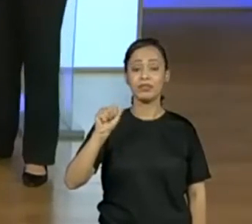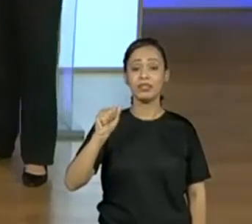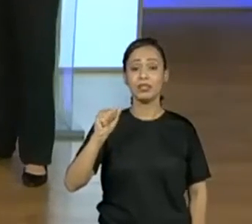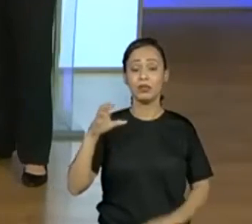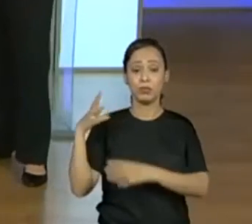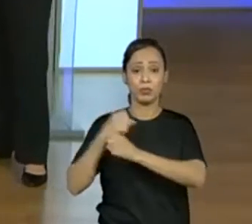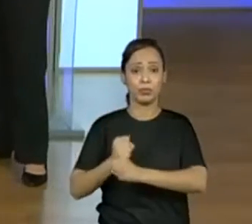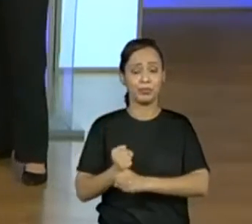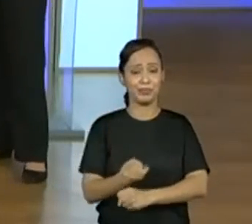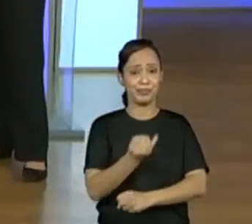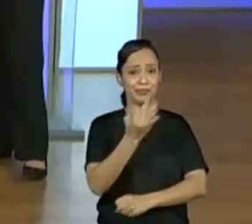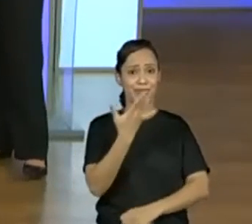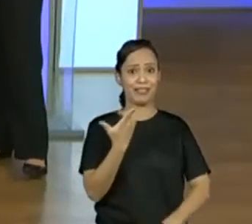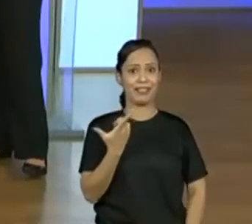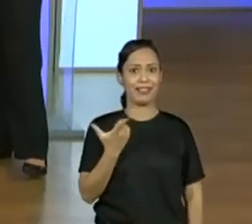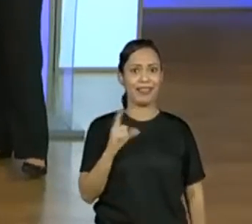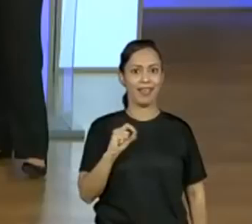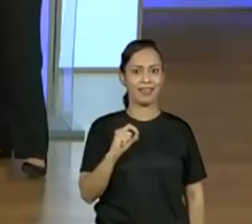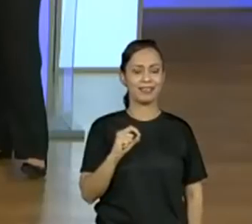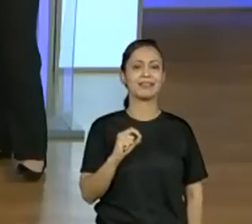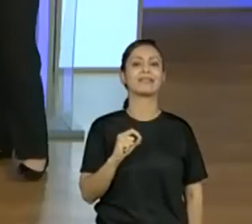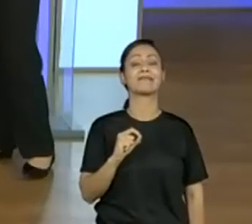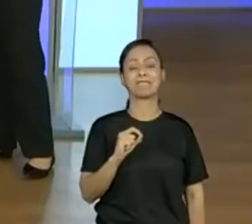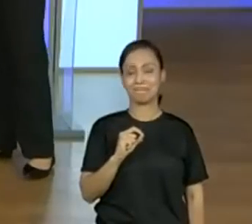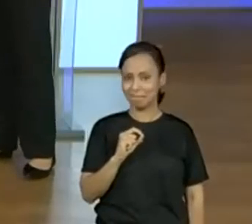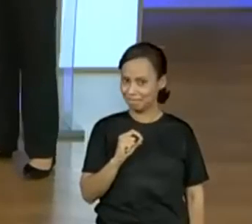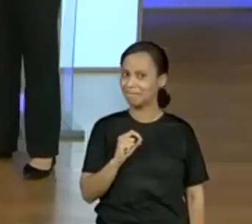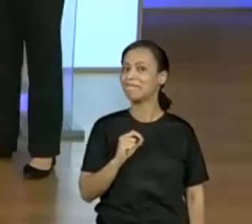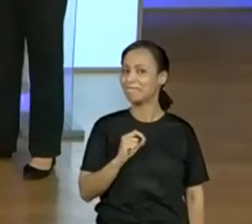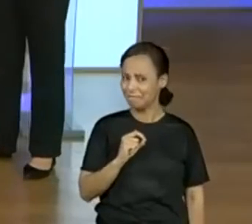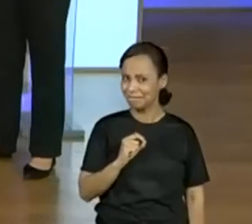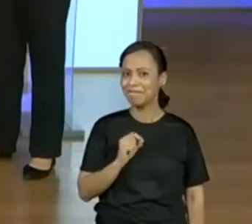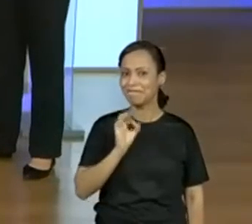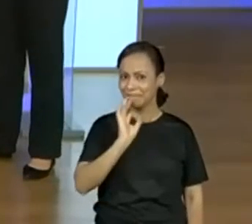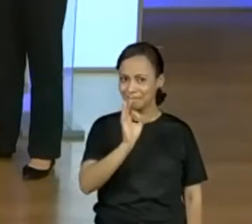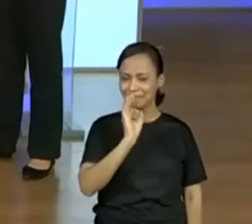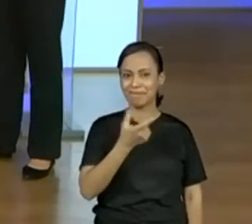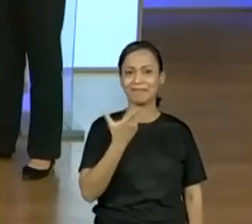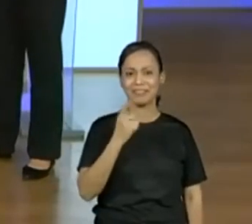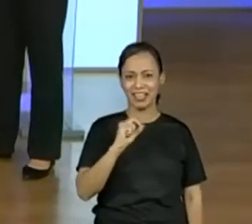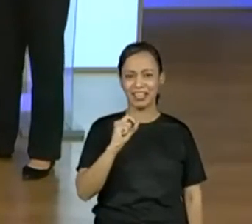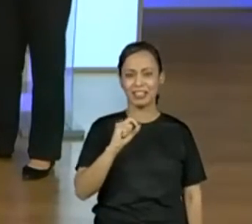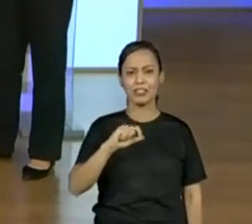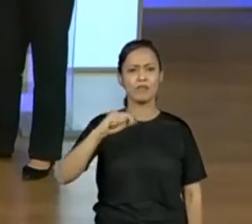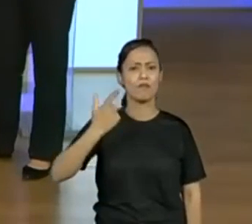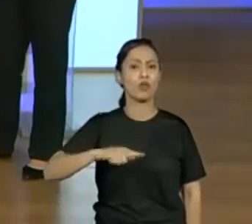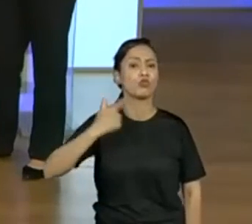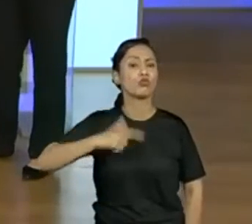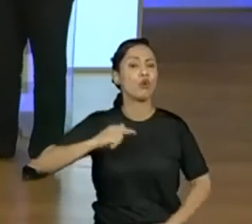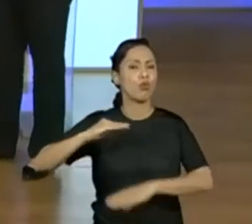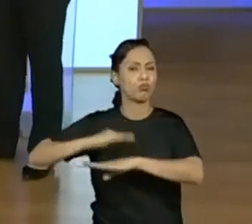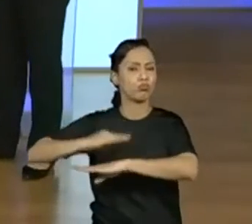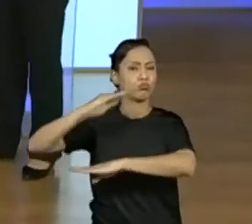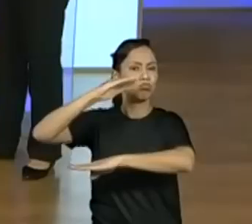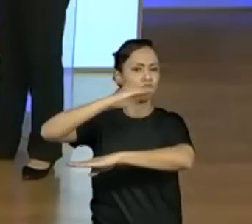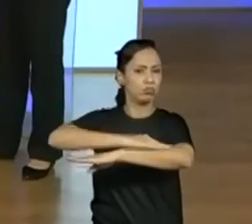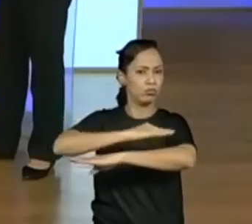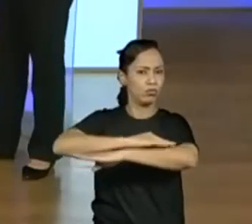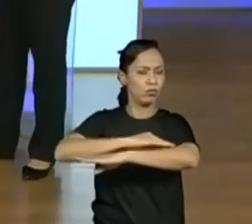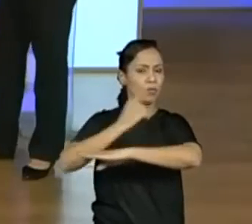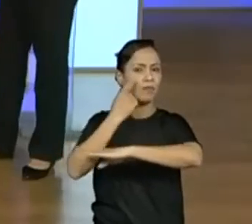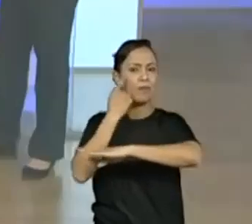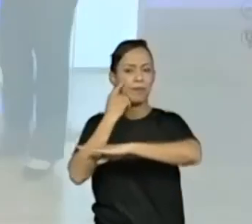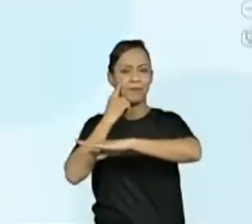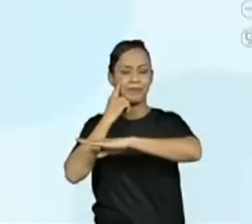10. Uma dezena a menos, isso mesmo. Ele pulou o 10. Vamos conferir o próximo pulo? Vamos lá.